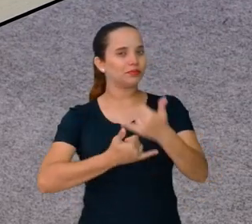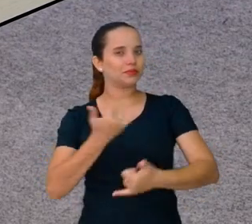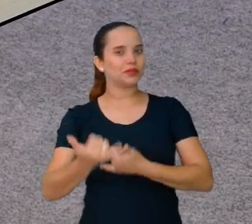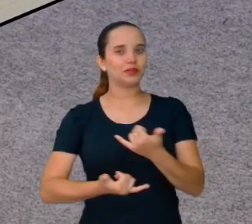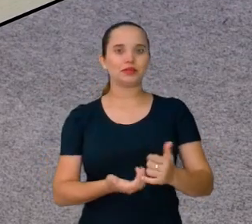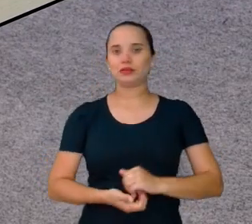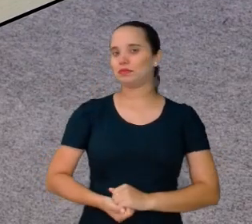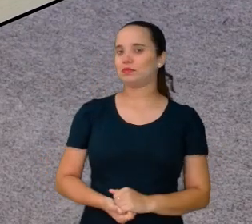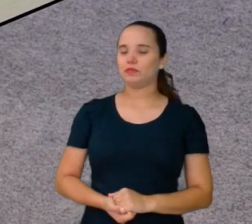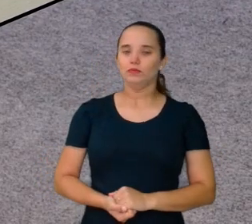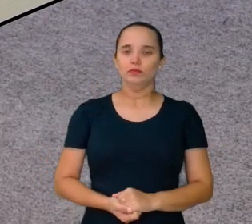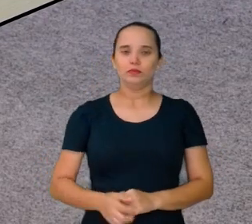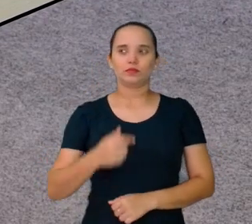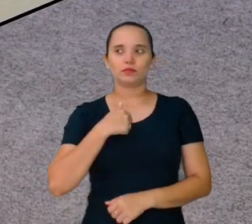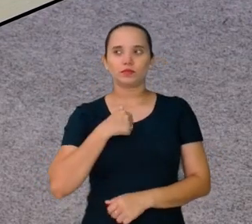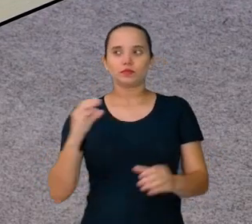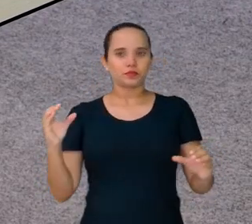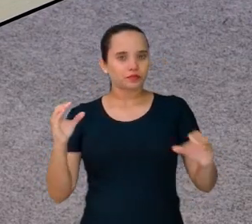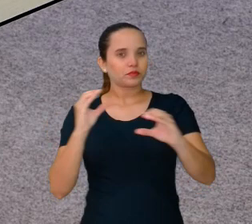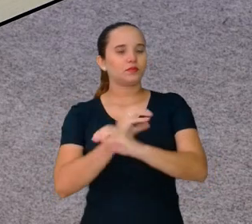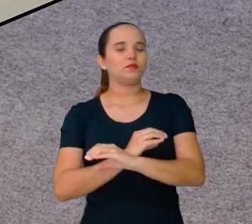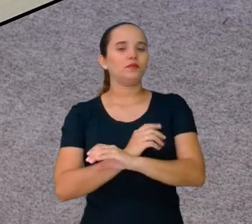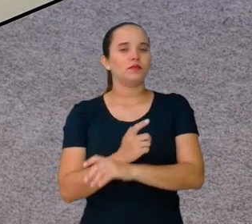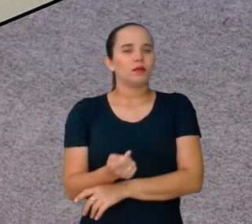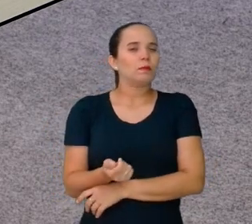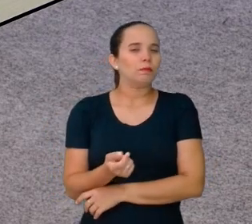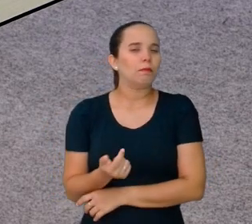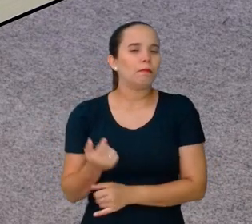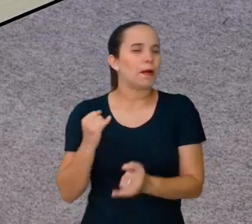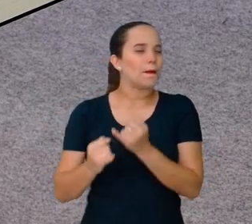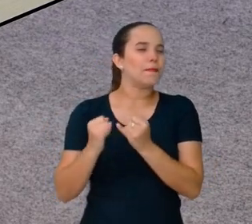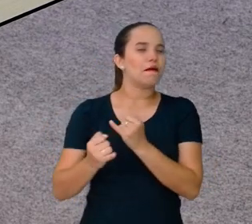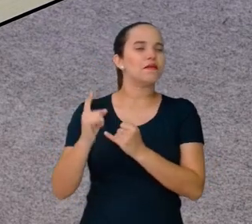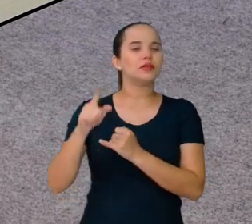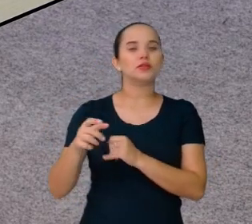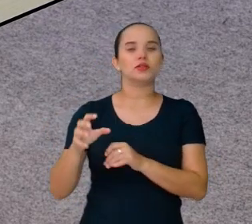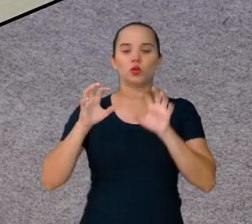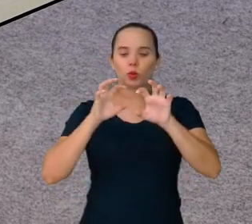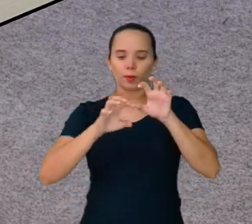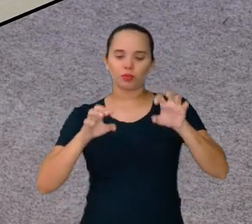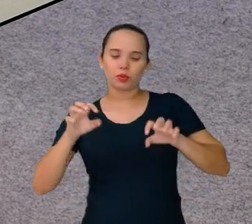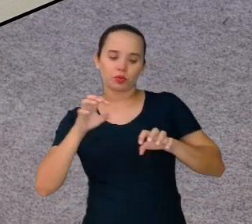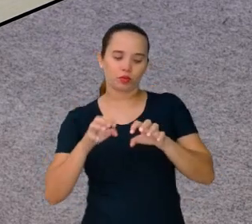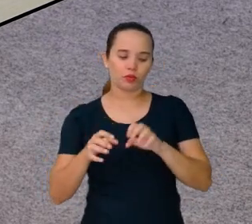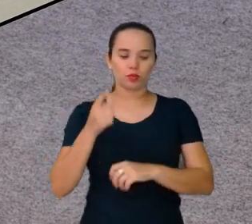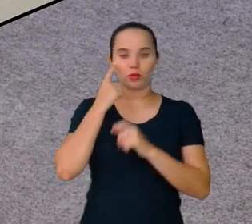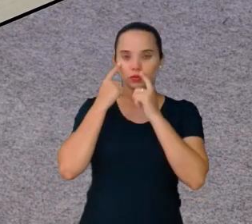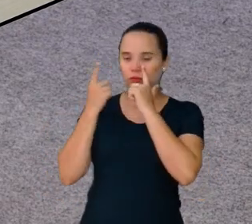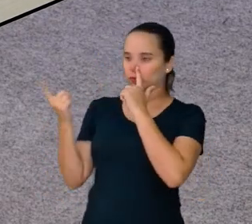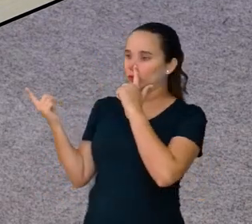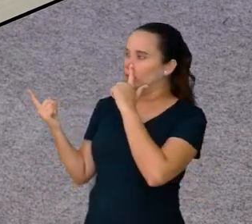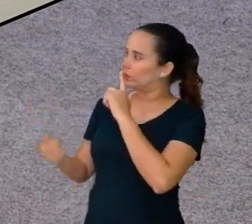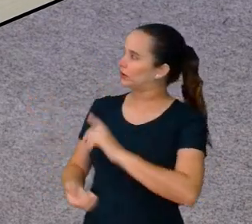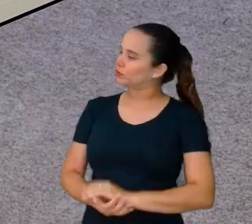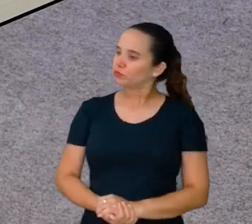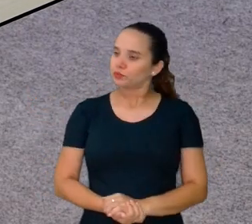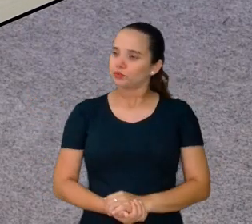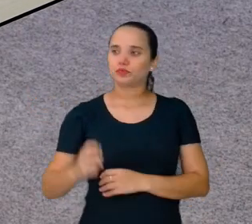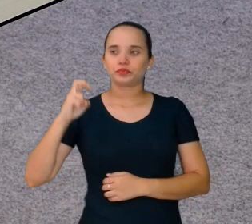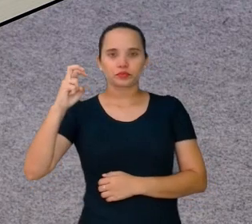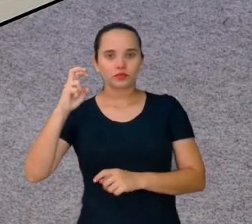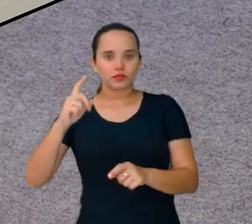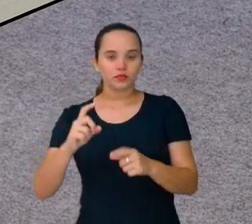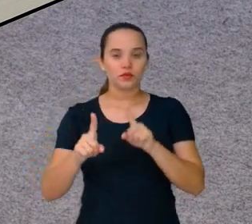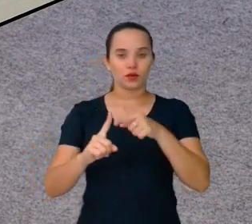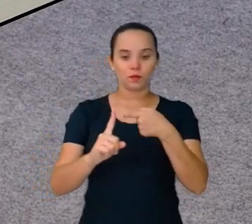Eu estou completando. Como se eu estivesse fazendo um quebra-cabeça. 1, 2, 3, 4, 5. 5 mais